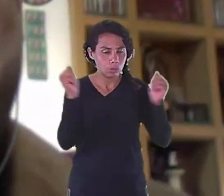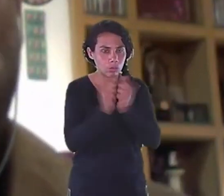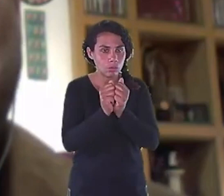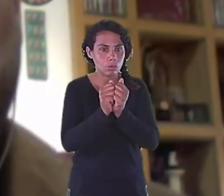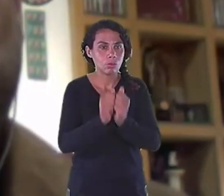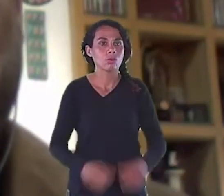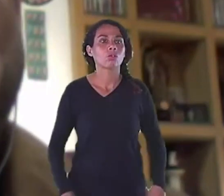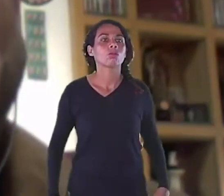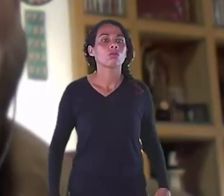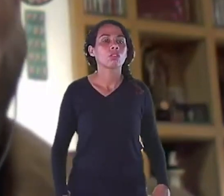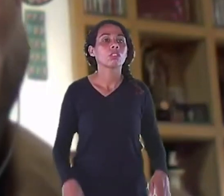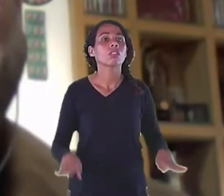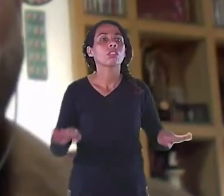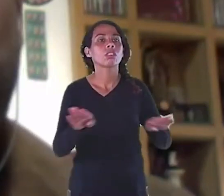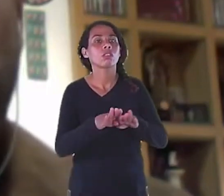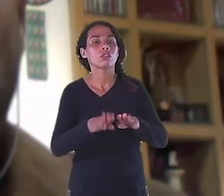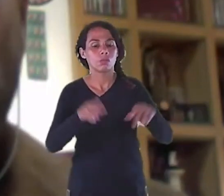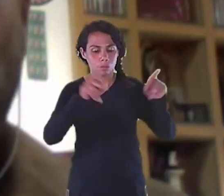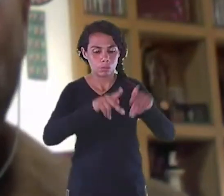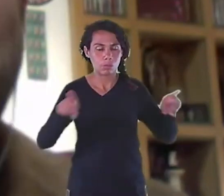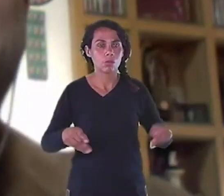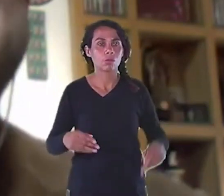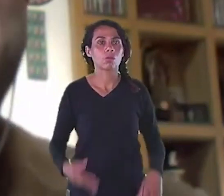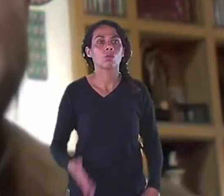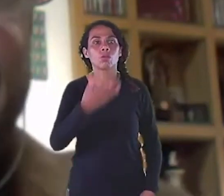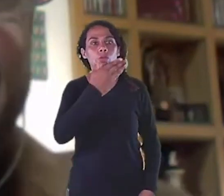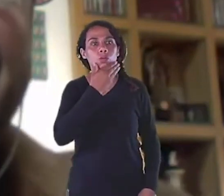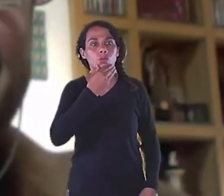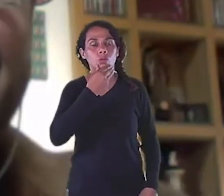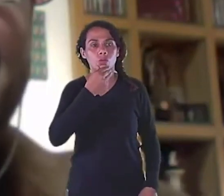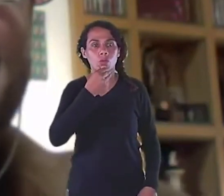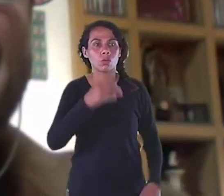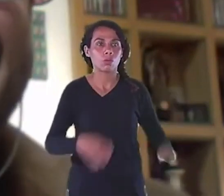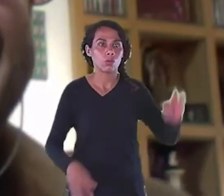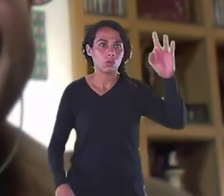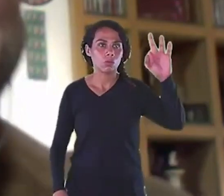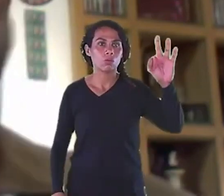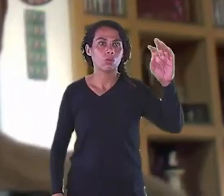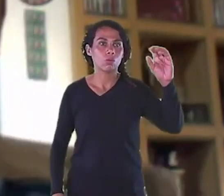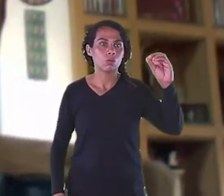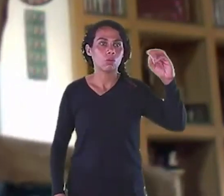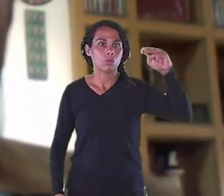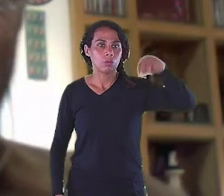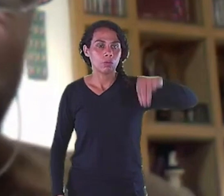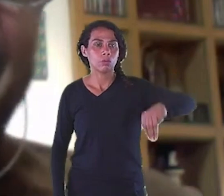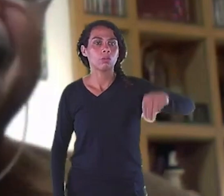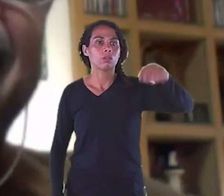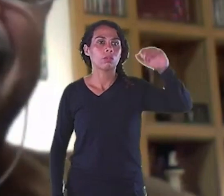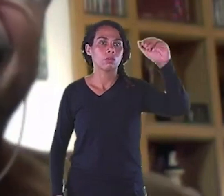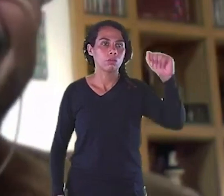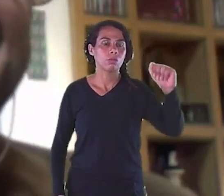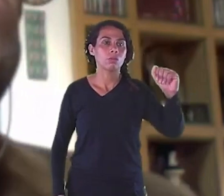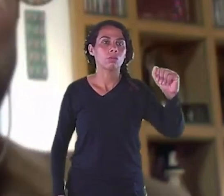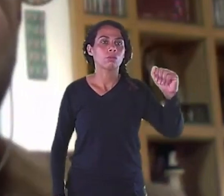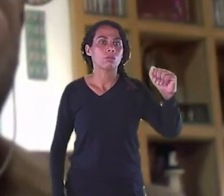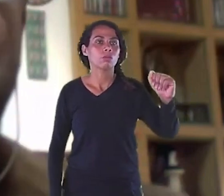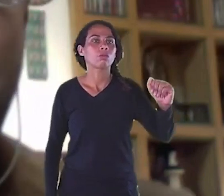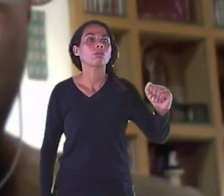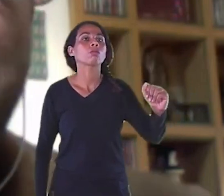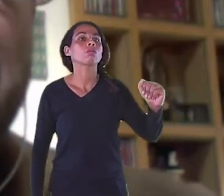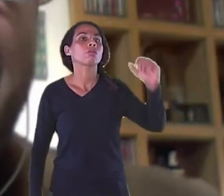professor Tomás Maldonado Que ele que definiu O que é design E sabe qual foi A abertura da palestra dele